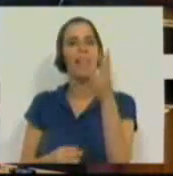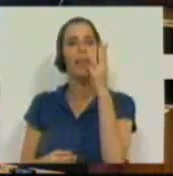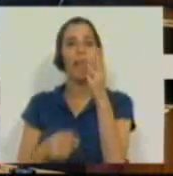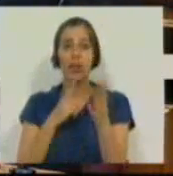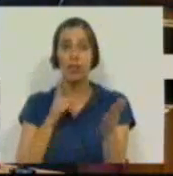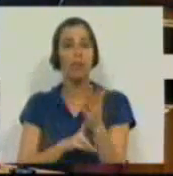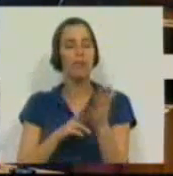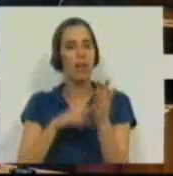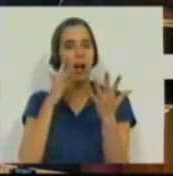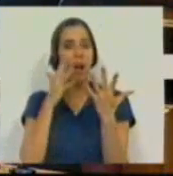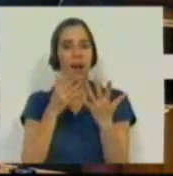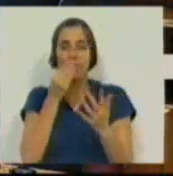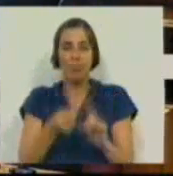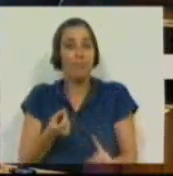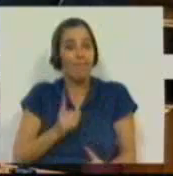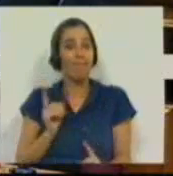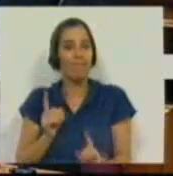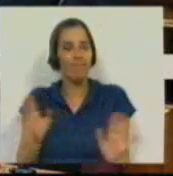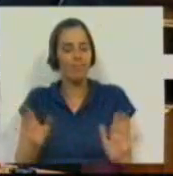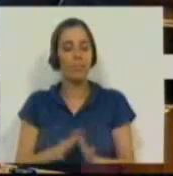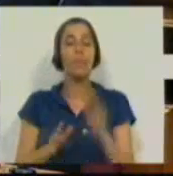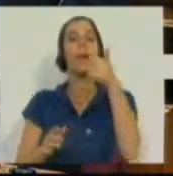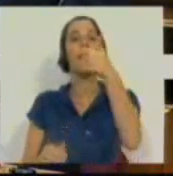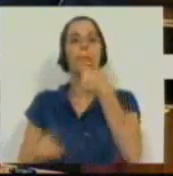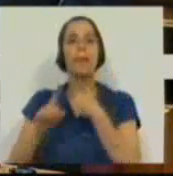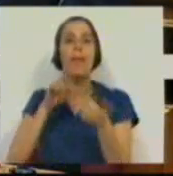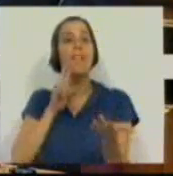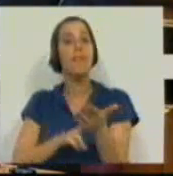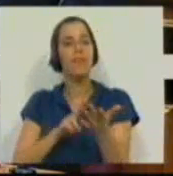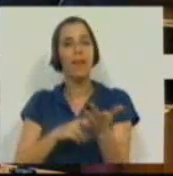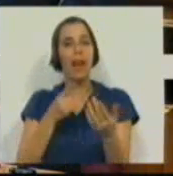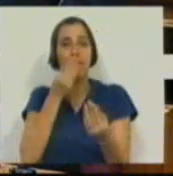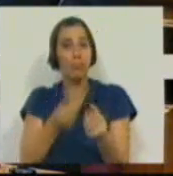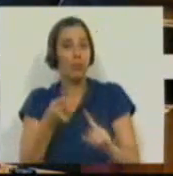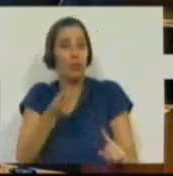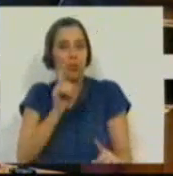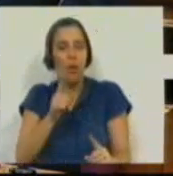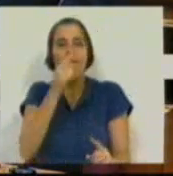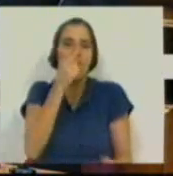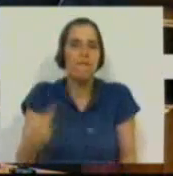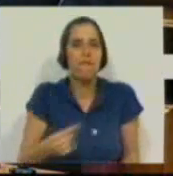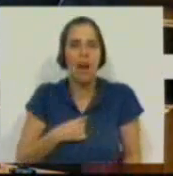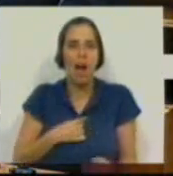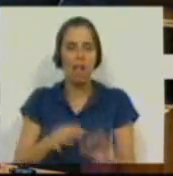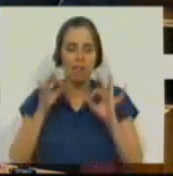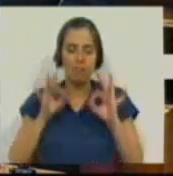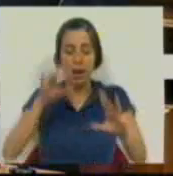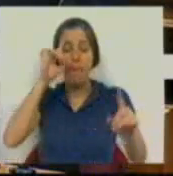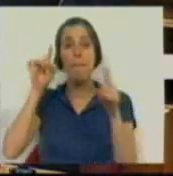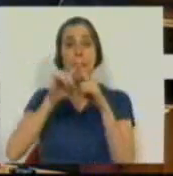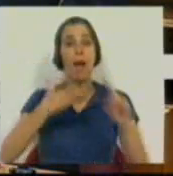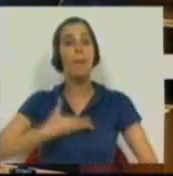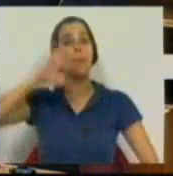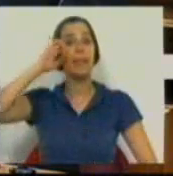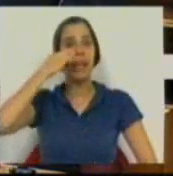verdades inconvenientes. A primeira verdade inconveniente é o falhanço na meta do